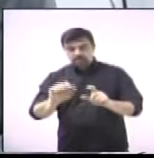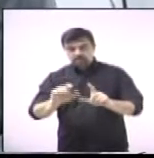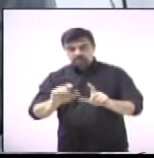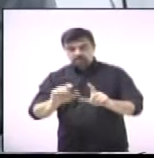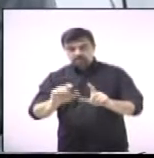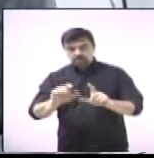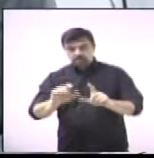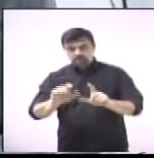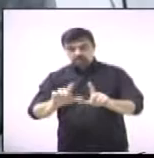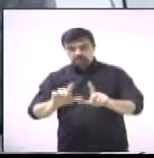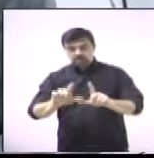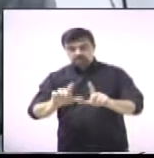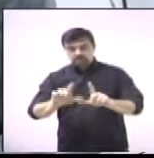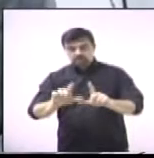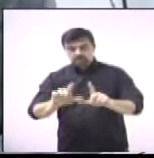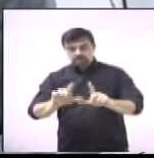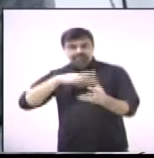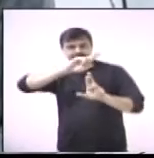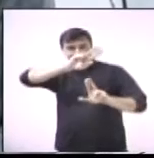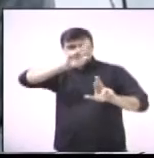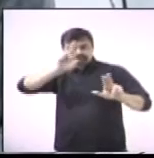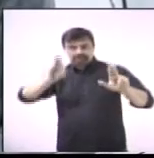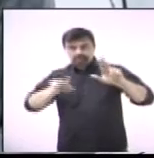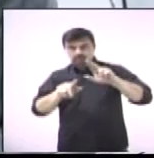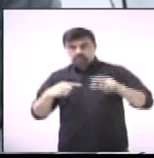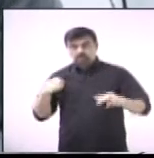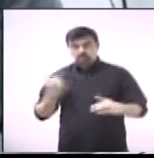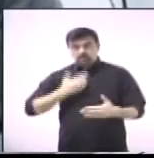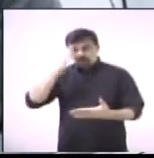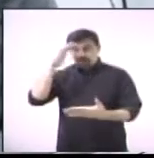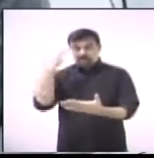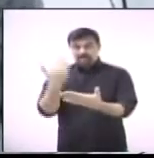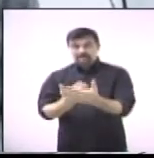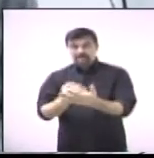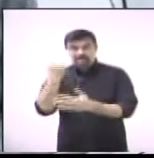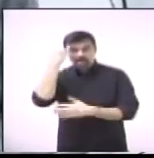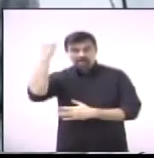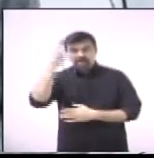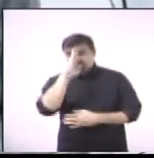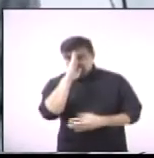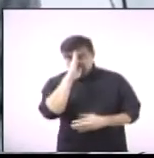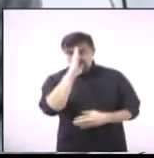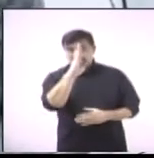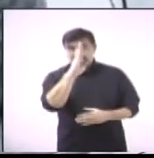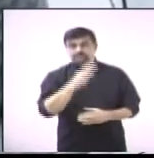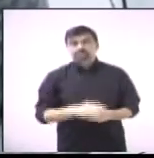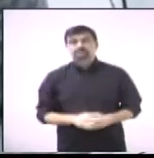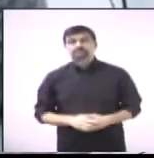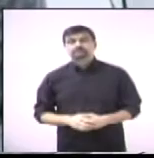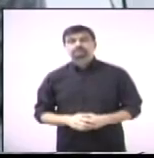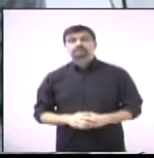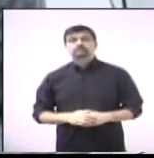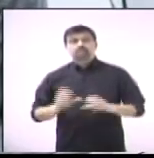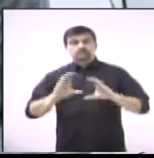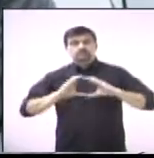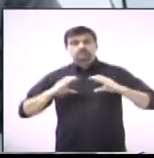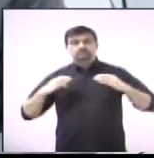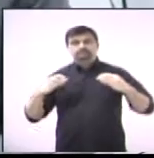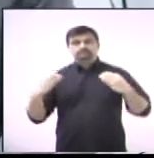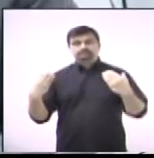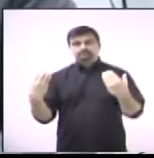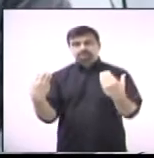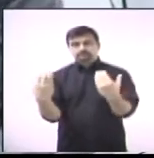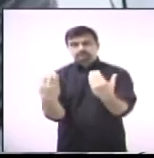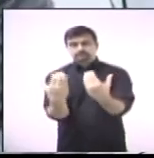muito diferentes em diversos aspectos. Mas todos nós acreditamos no mesmo ideal. E aí fala assim, ó, a comunidade